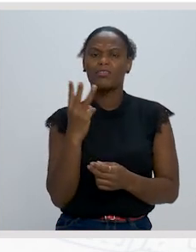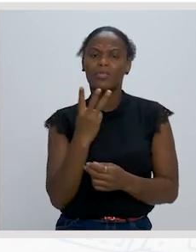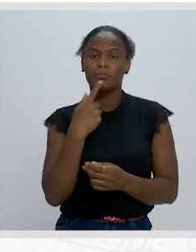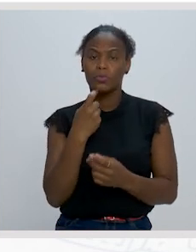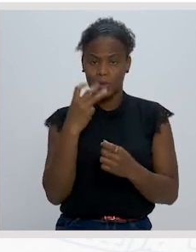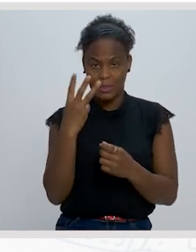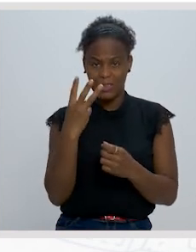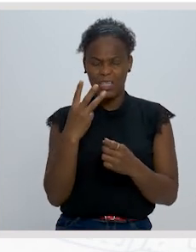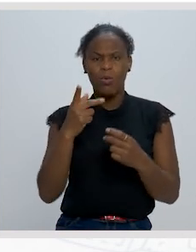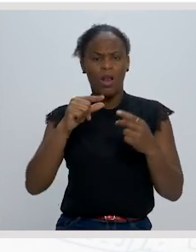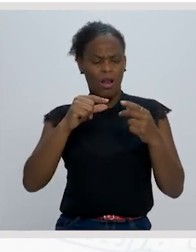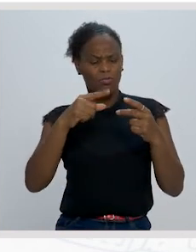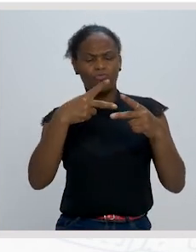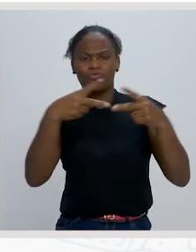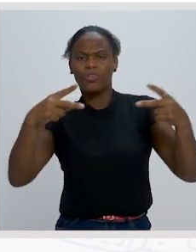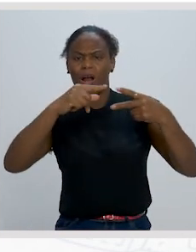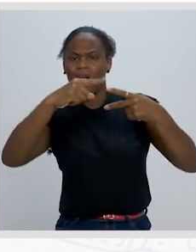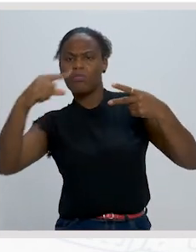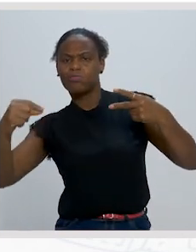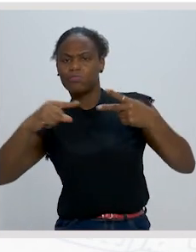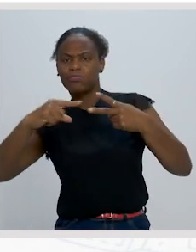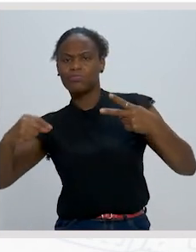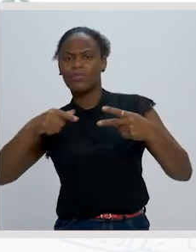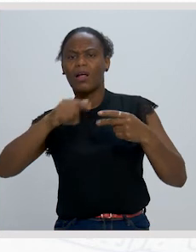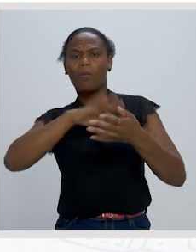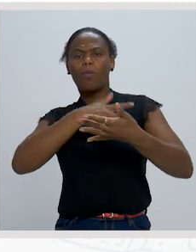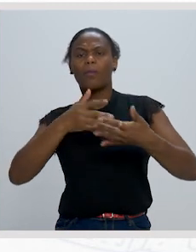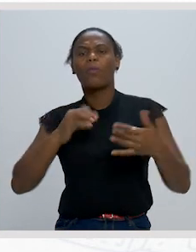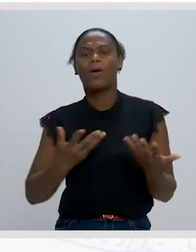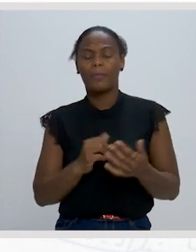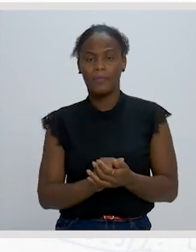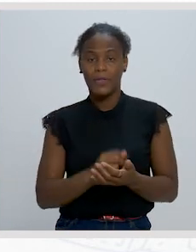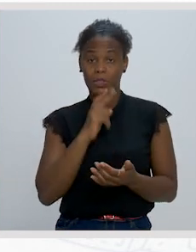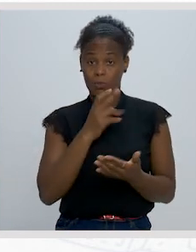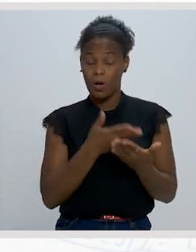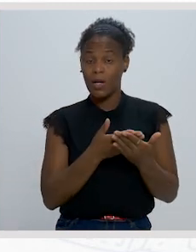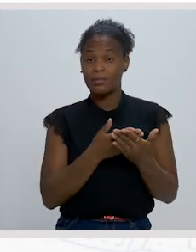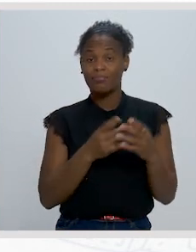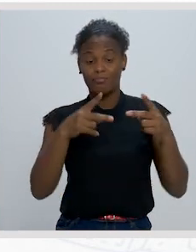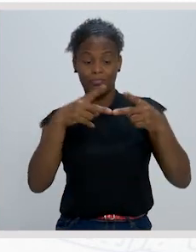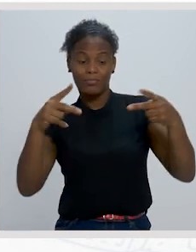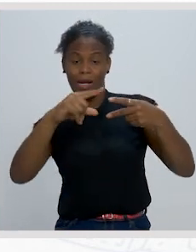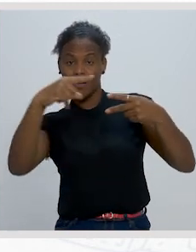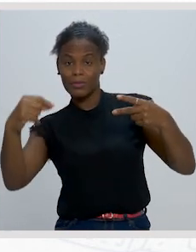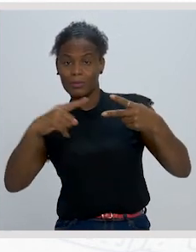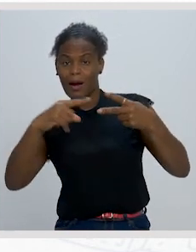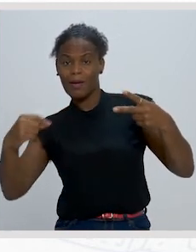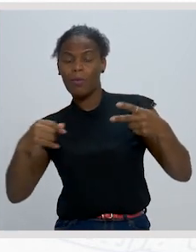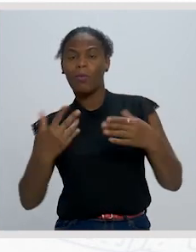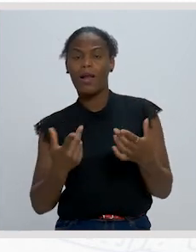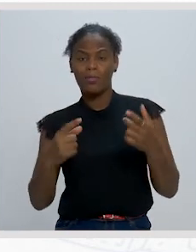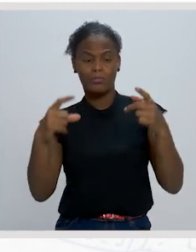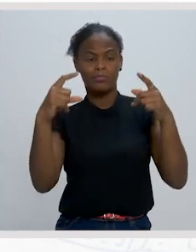rimas presentes no poema. A resposta a esta questão é... As rimas presentes no poema são rimas